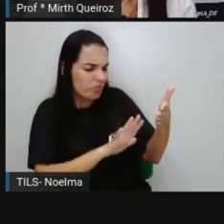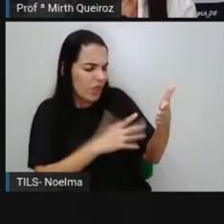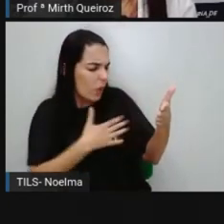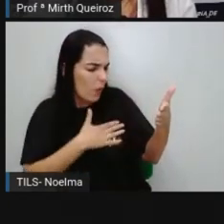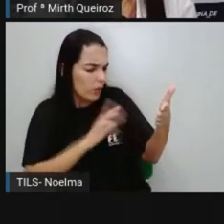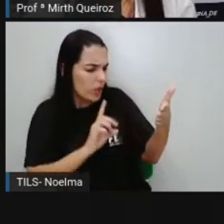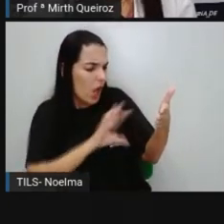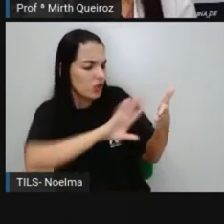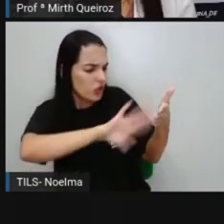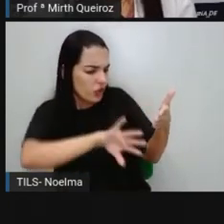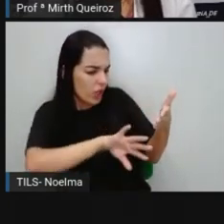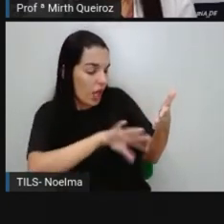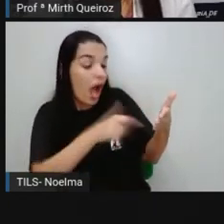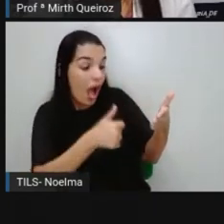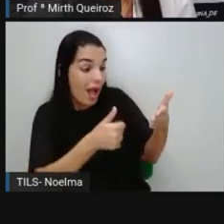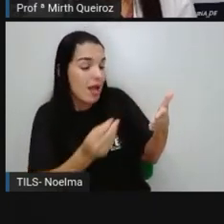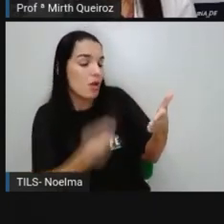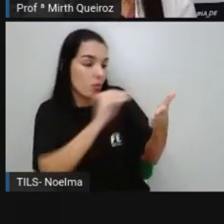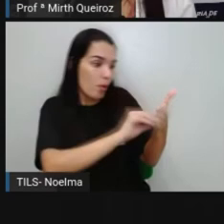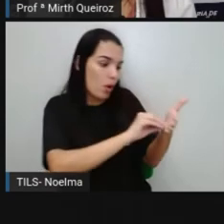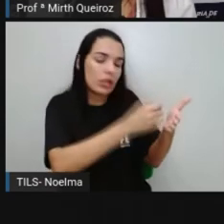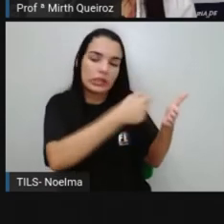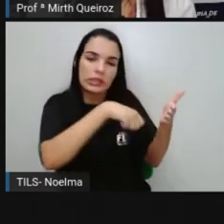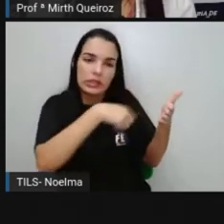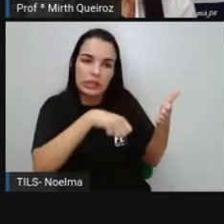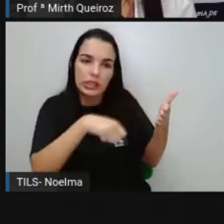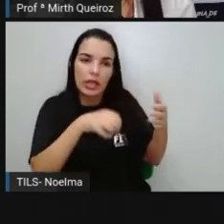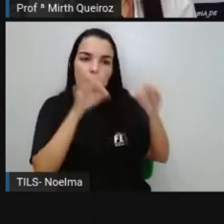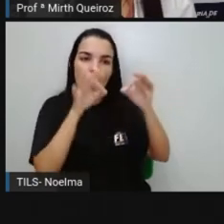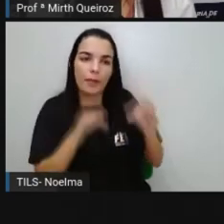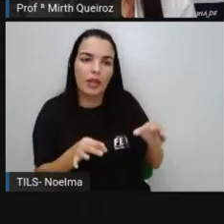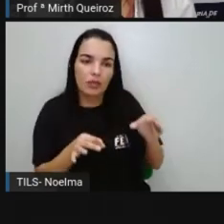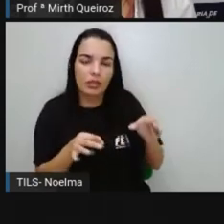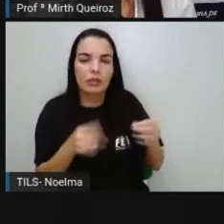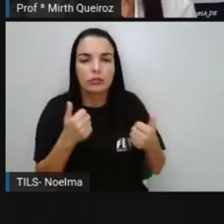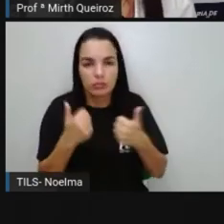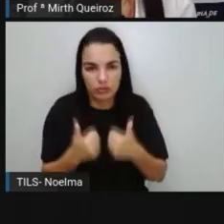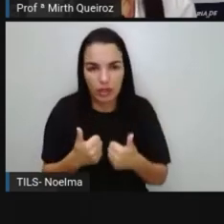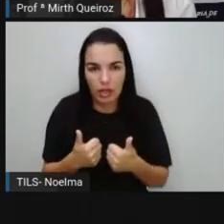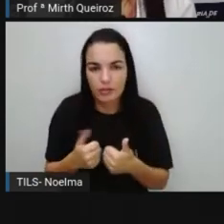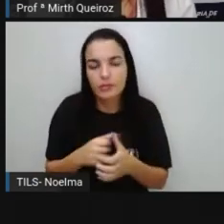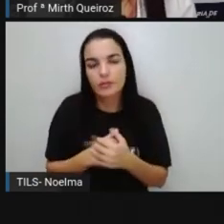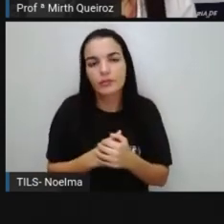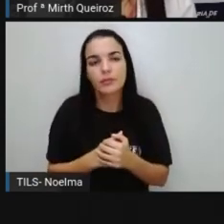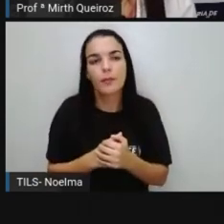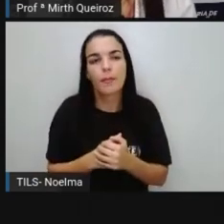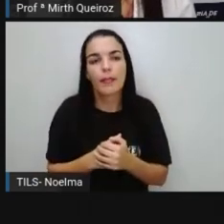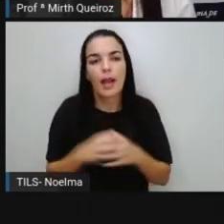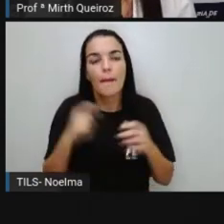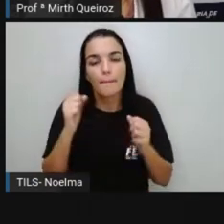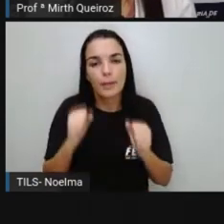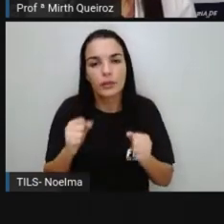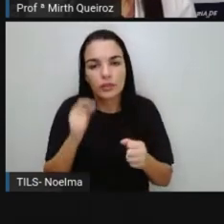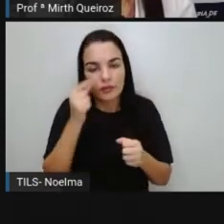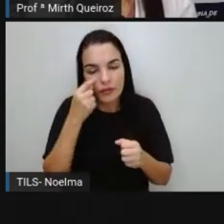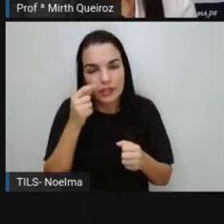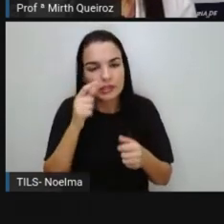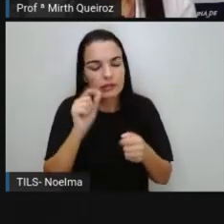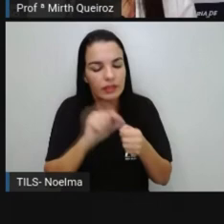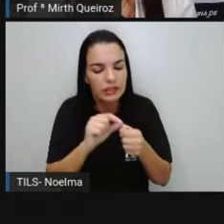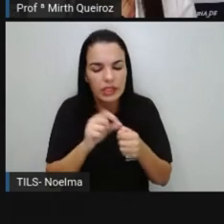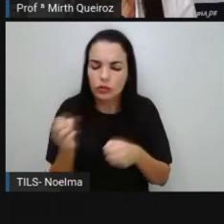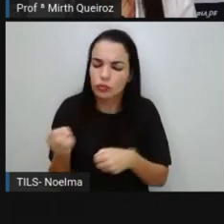Ou se foi uma questão de ortografia, de pontuação, de caligrafia, né? Passe esse texto a limpo.